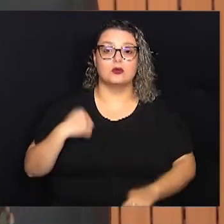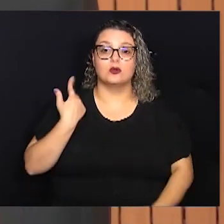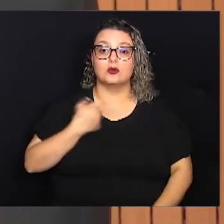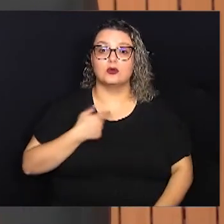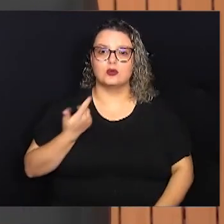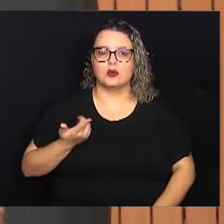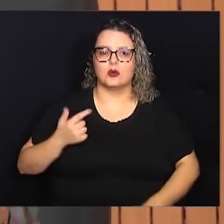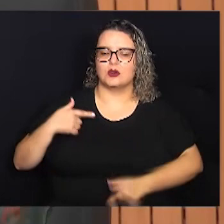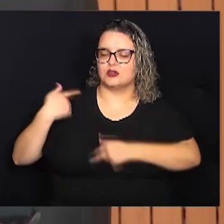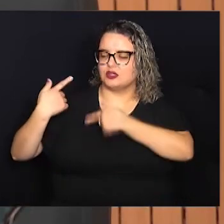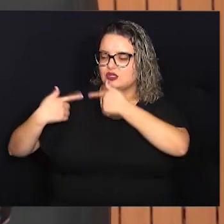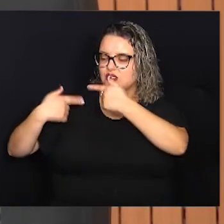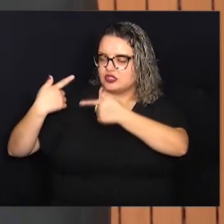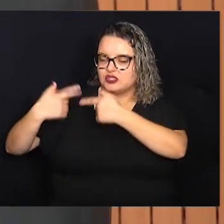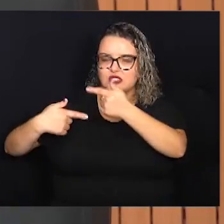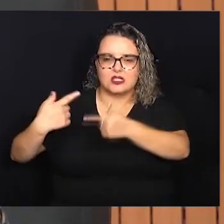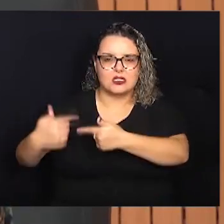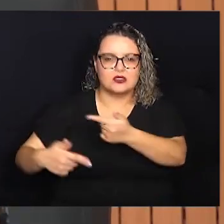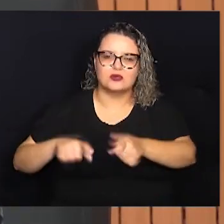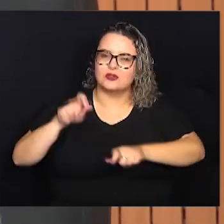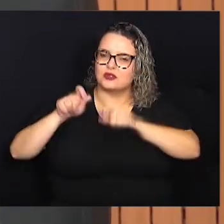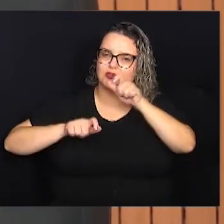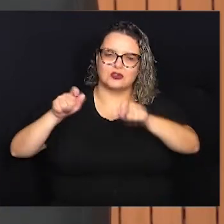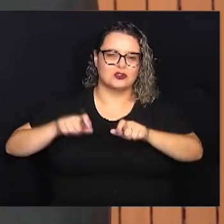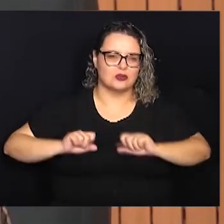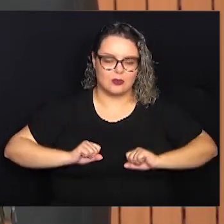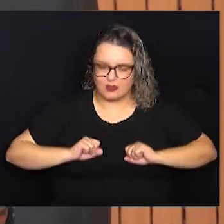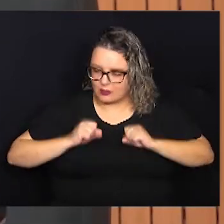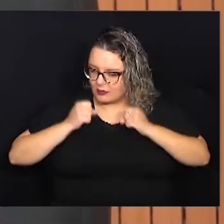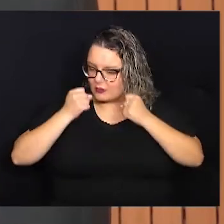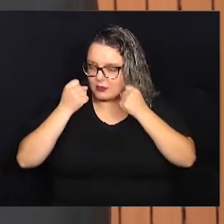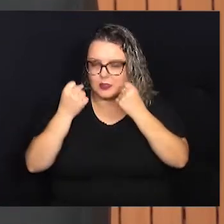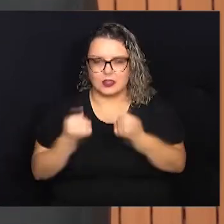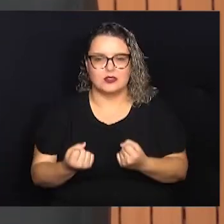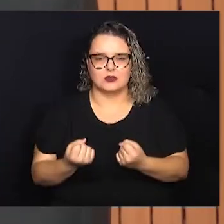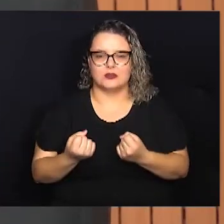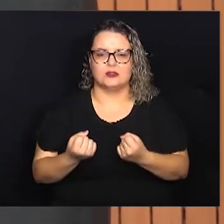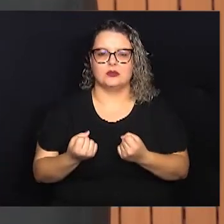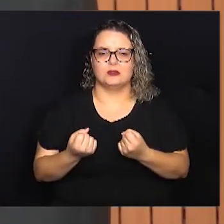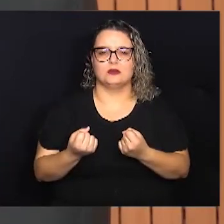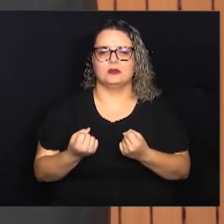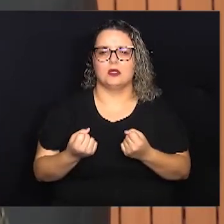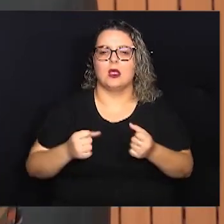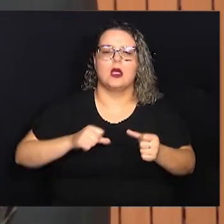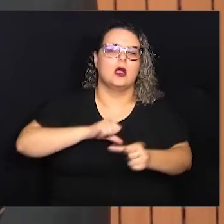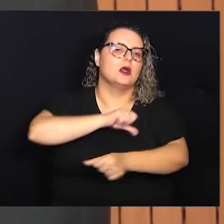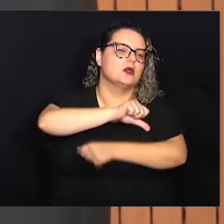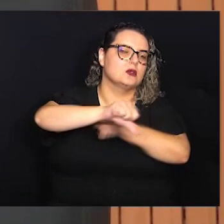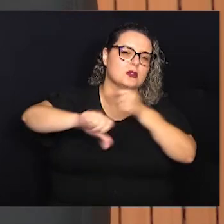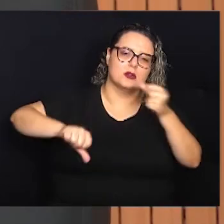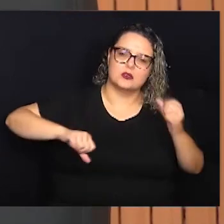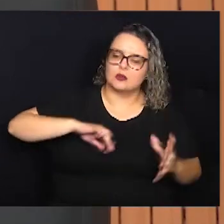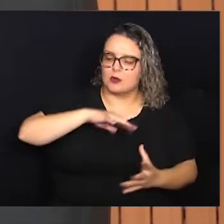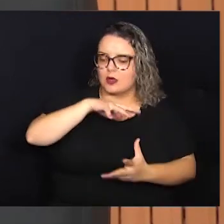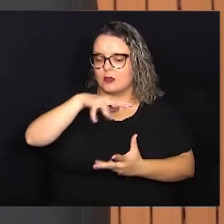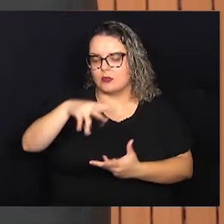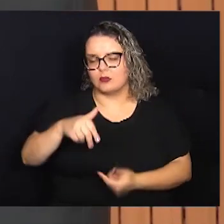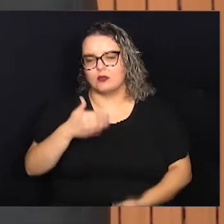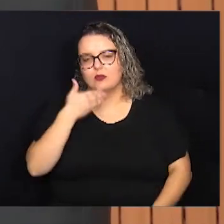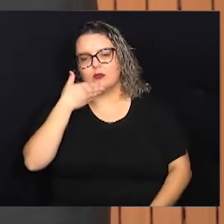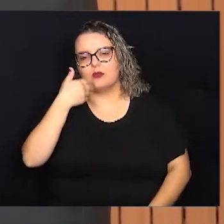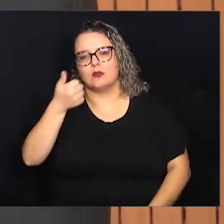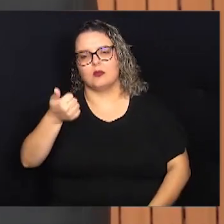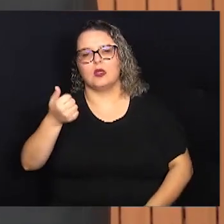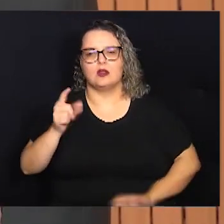homenageando gerações de pessoas que se dedicam a transformar o nosso